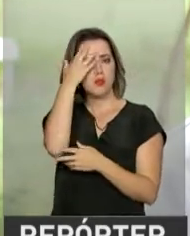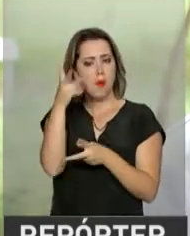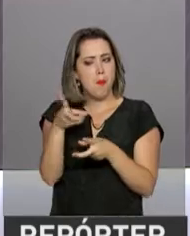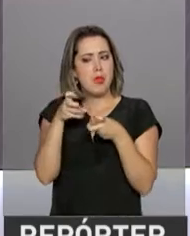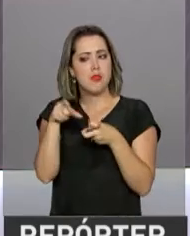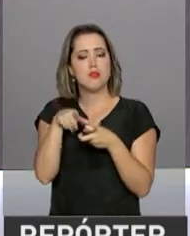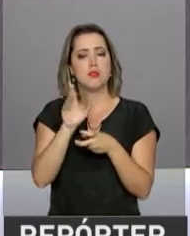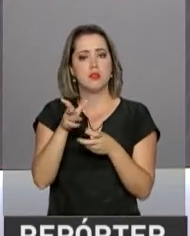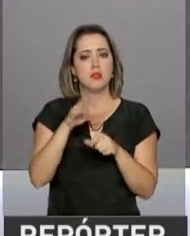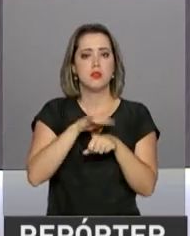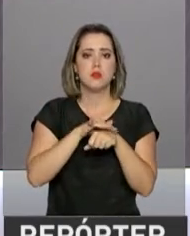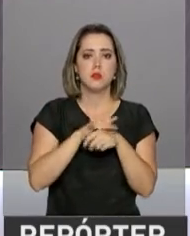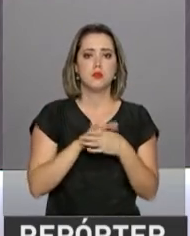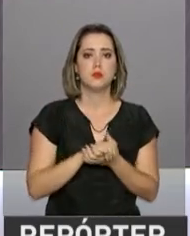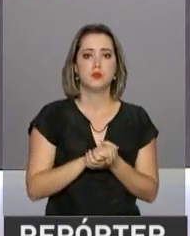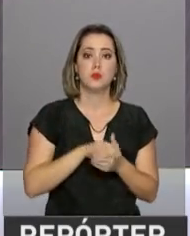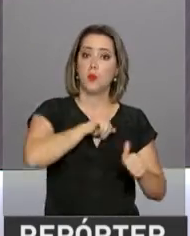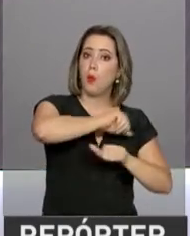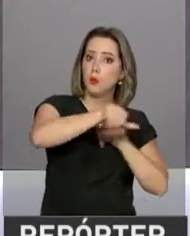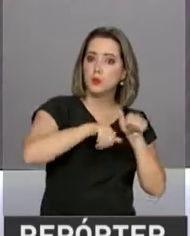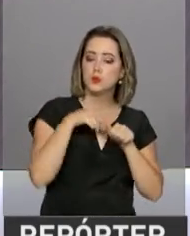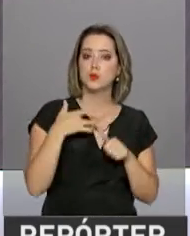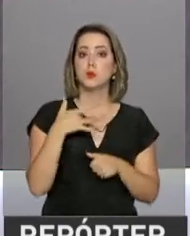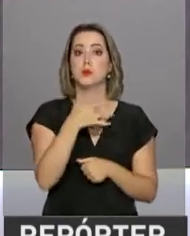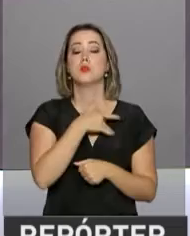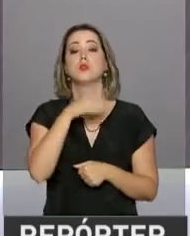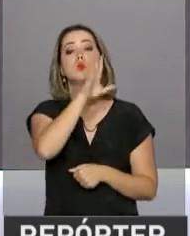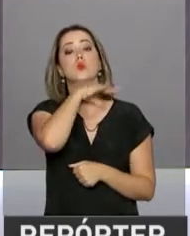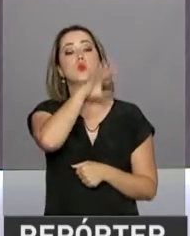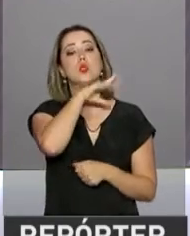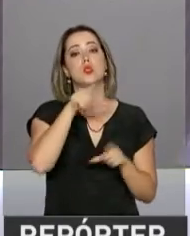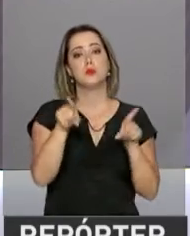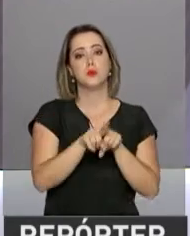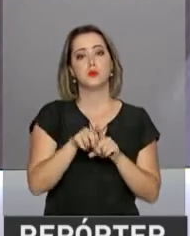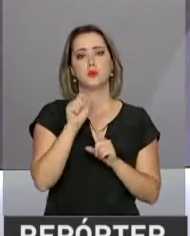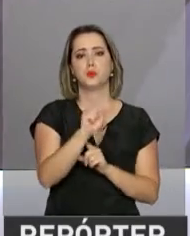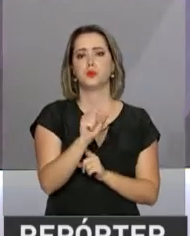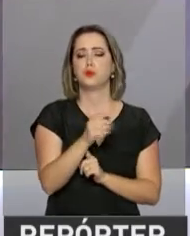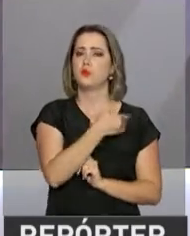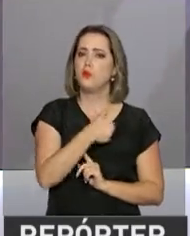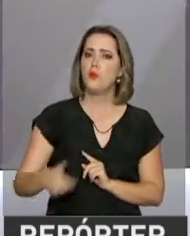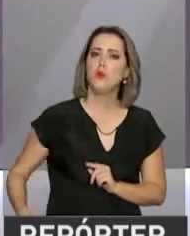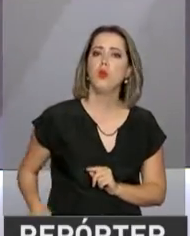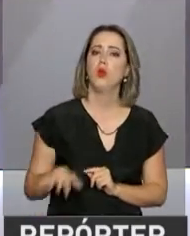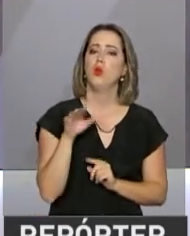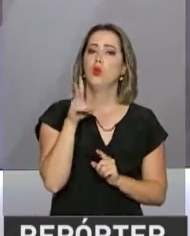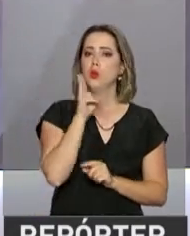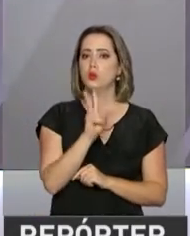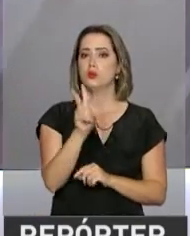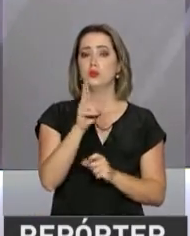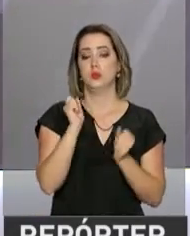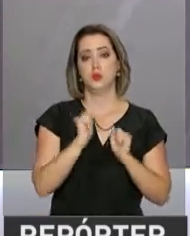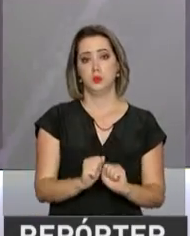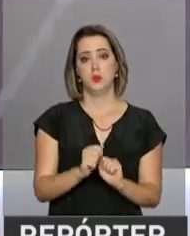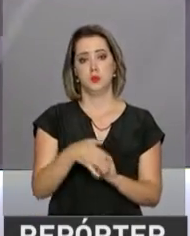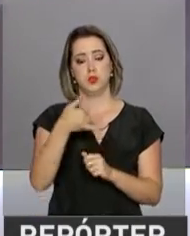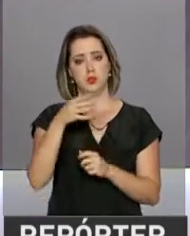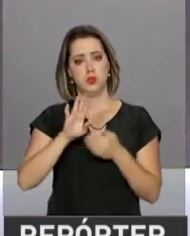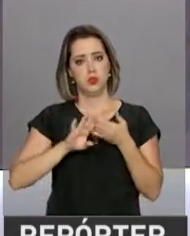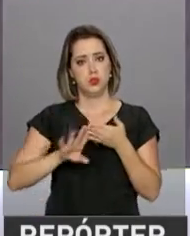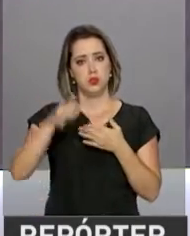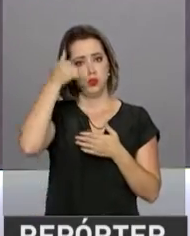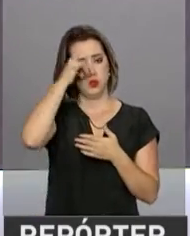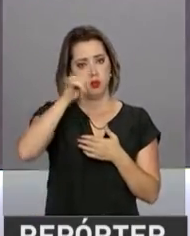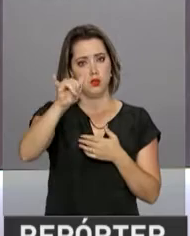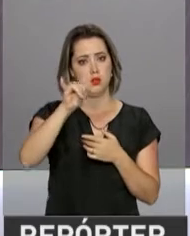da doença. Mudando agora para a saúde animal, o governo avalia a criação de um programa de retirada de vacinação contra